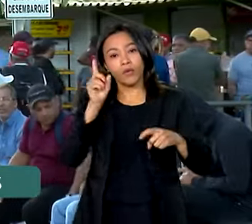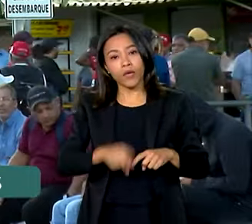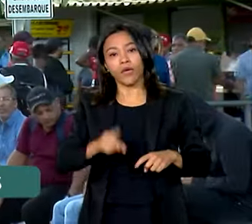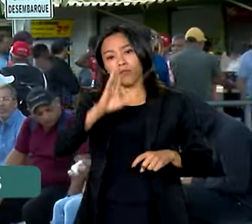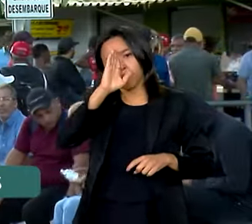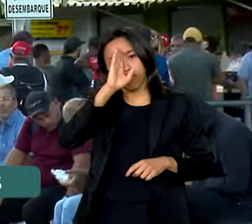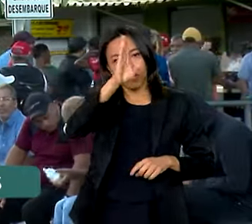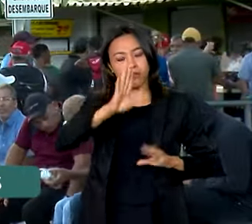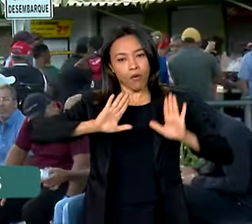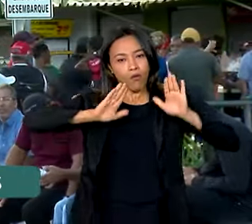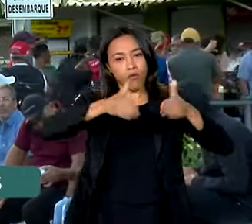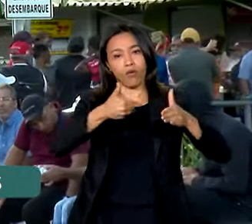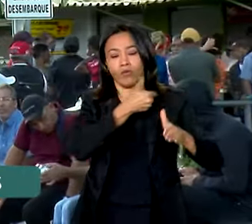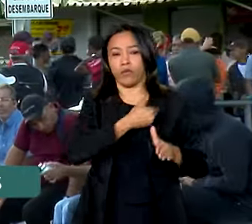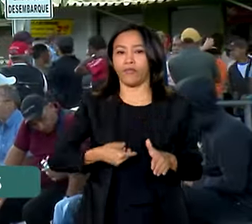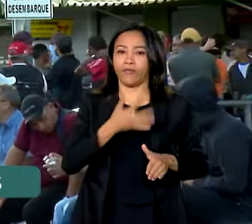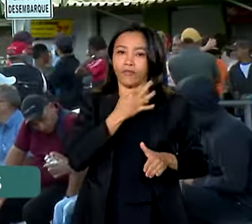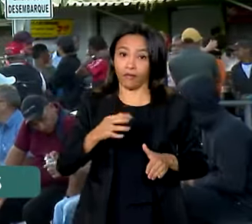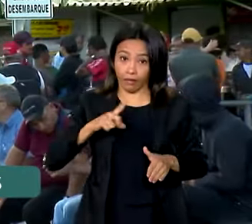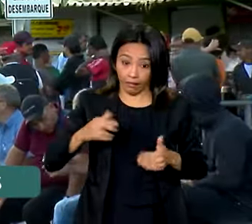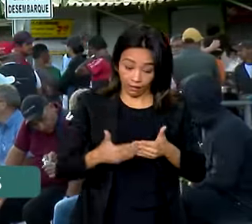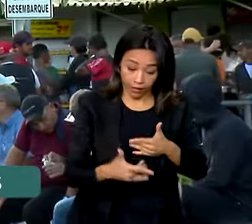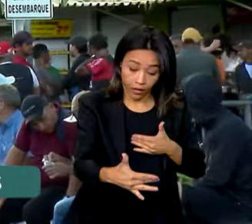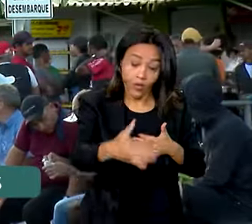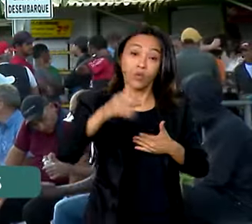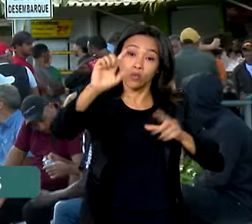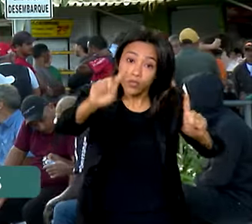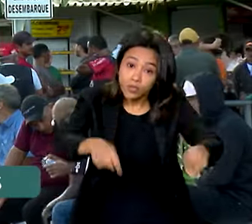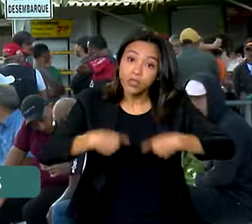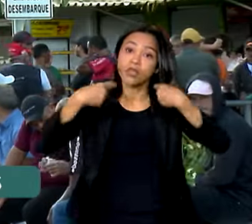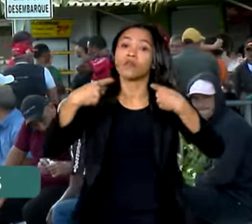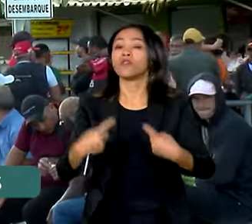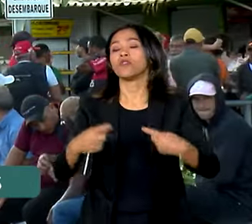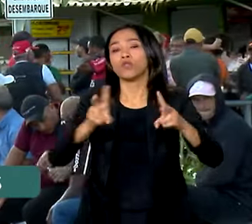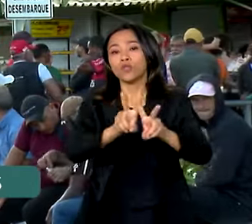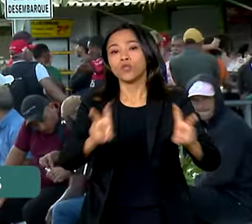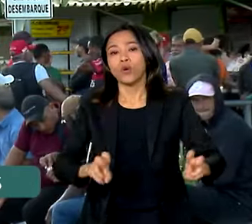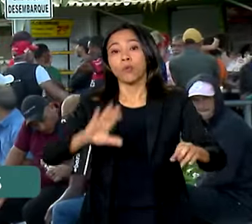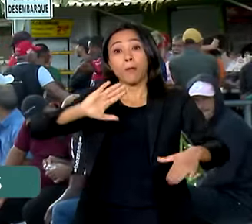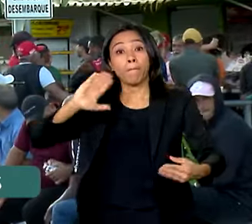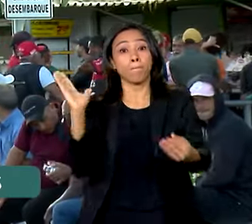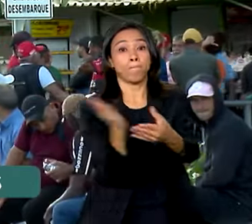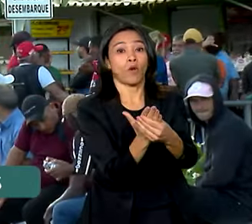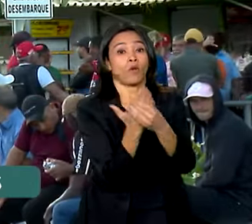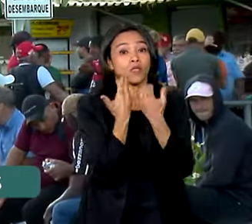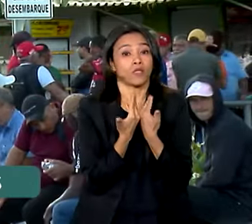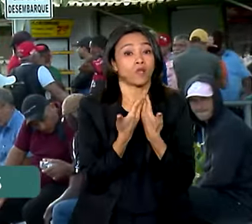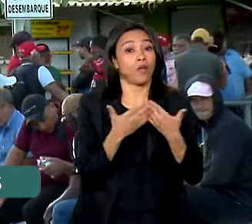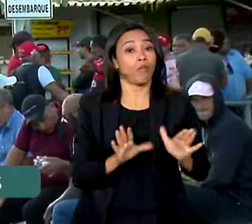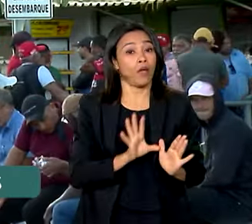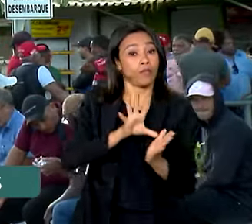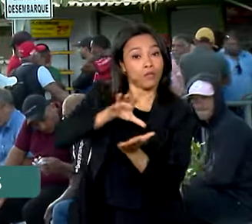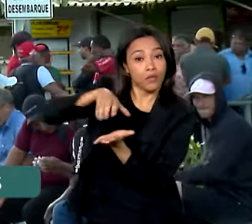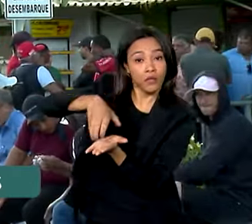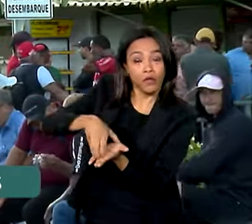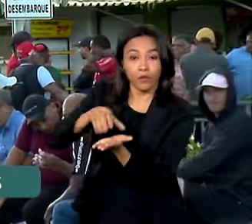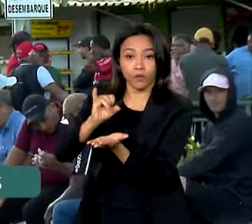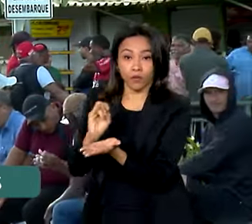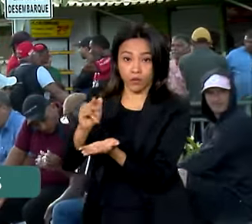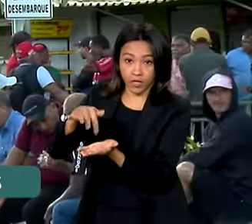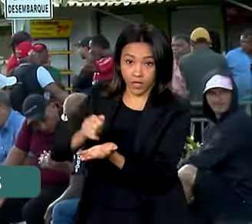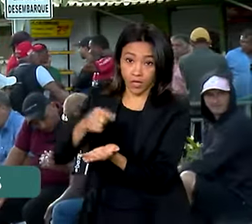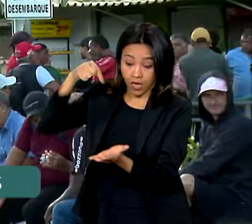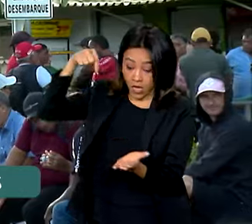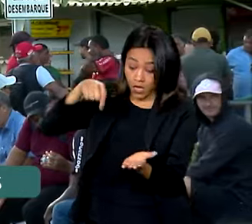federal, que agora tem o desafio de avançar com os processos abertos no INCRA. Entre 2023 e